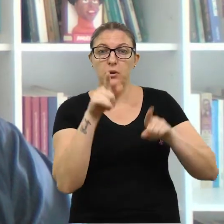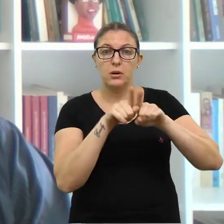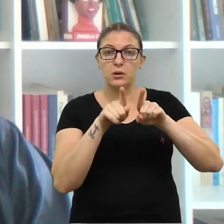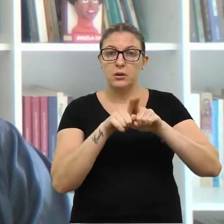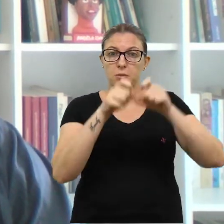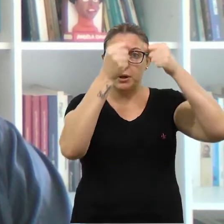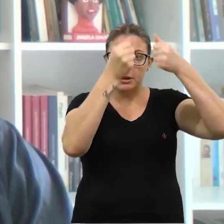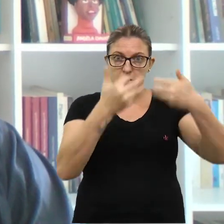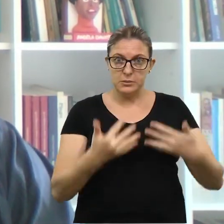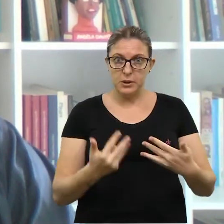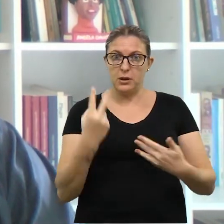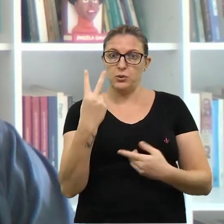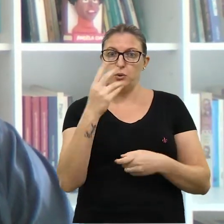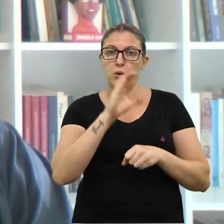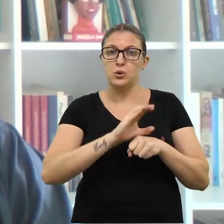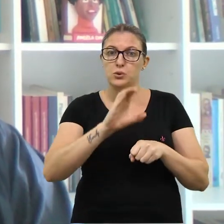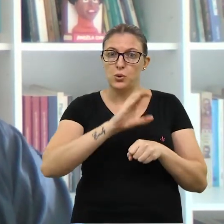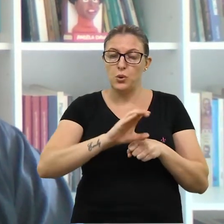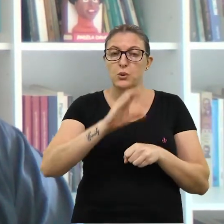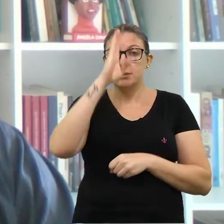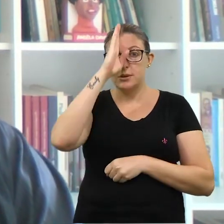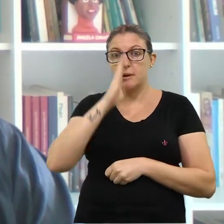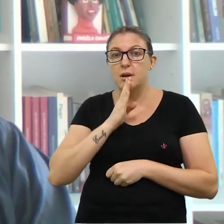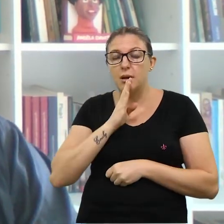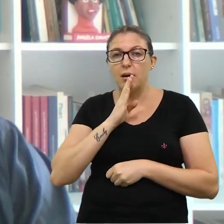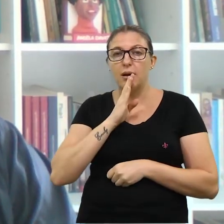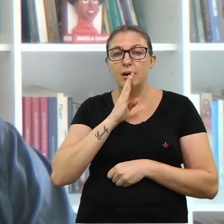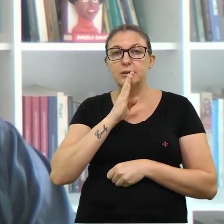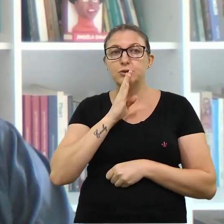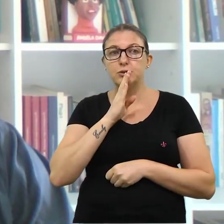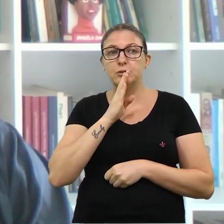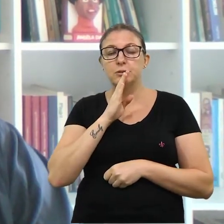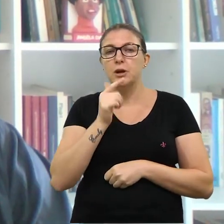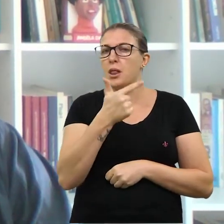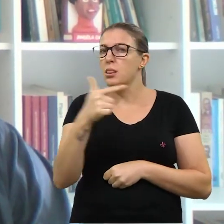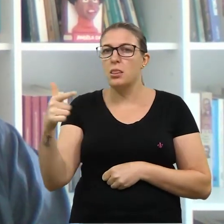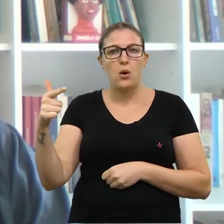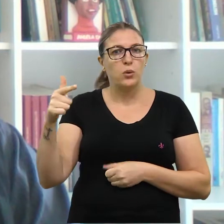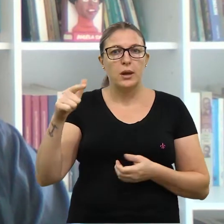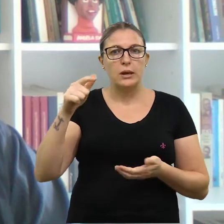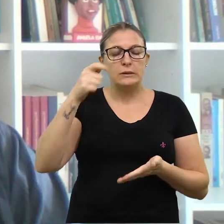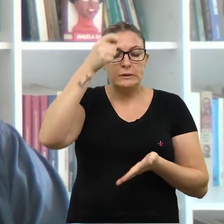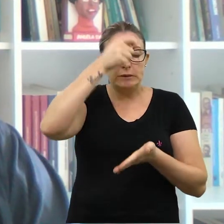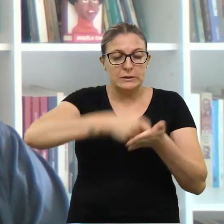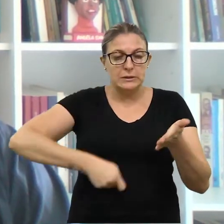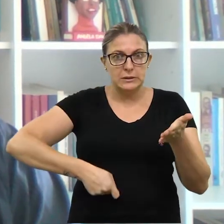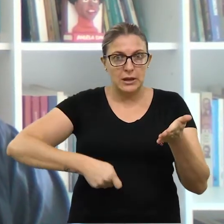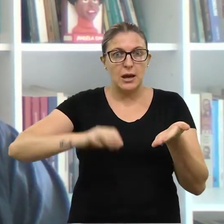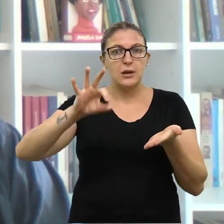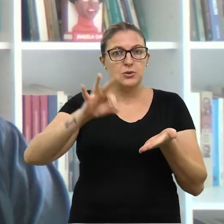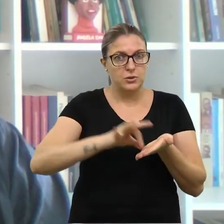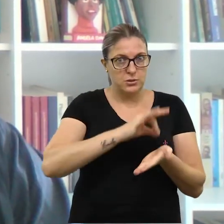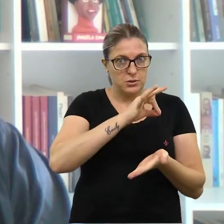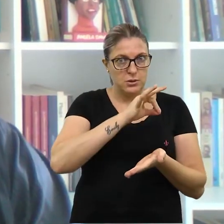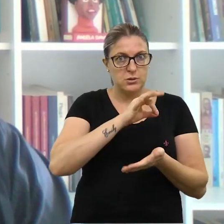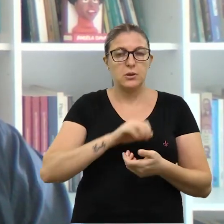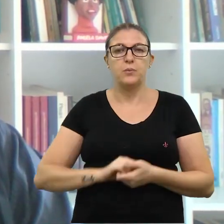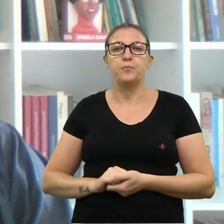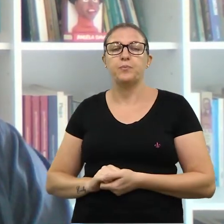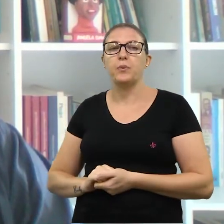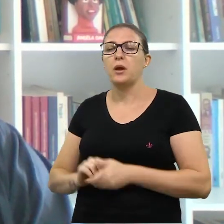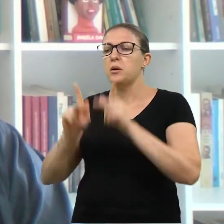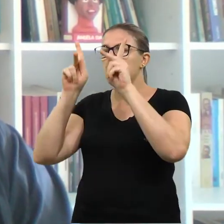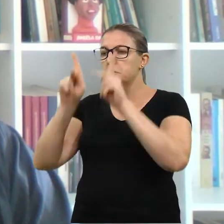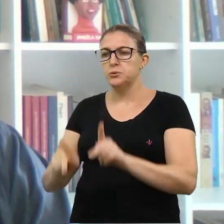importante destacar também que esses dois mestrados são gratuitos. O processo seletivo não tem taxa de inscrição. Então,